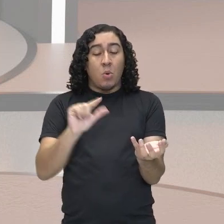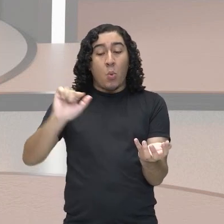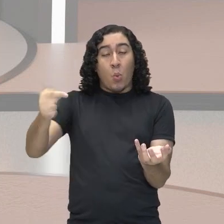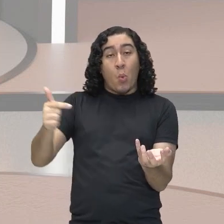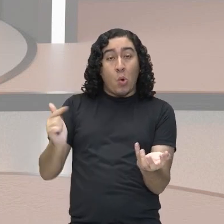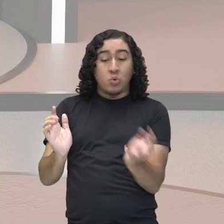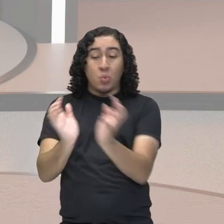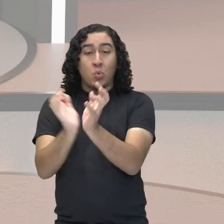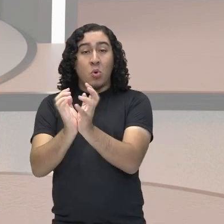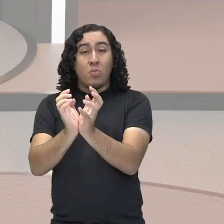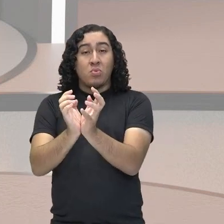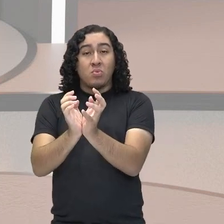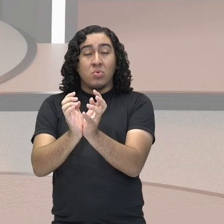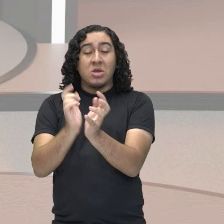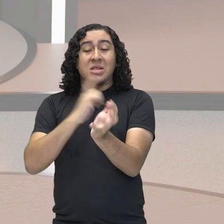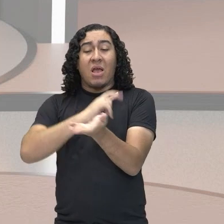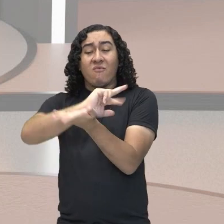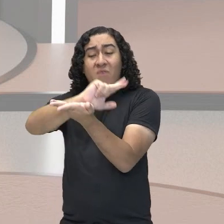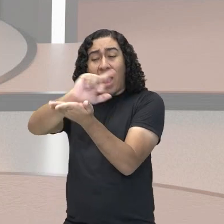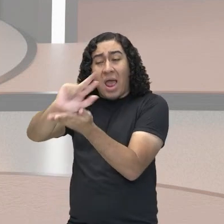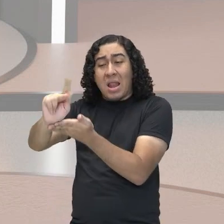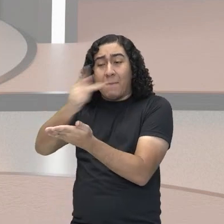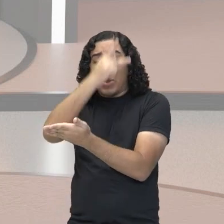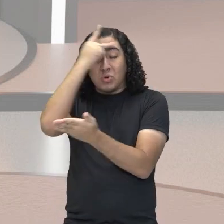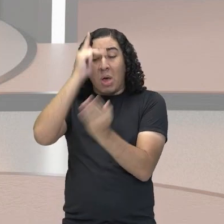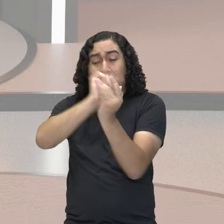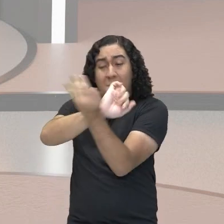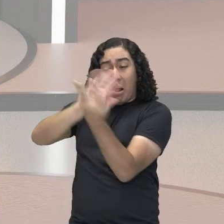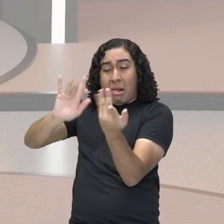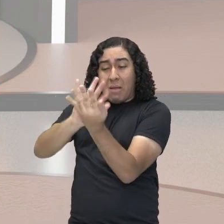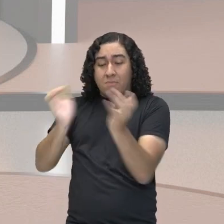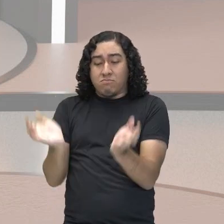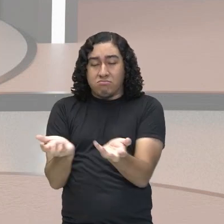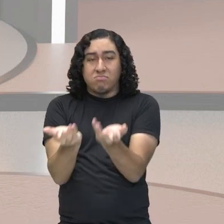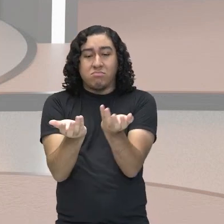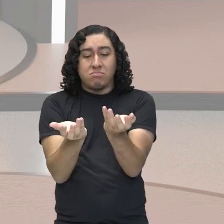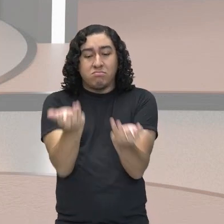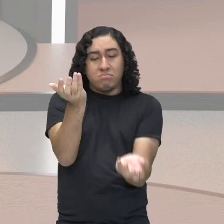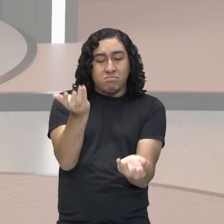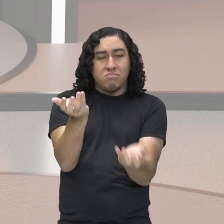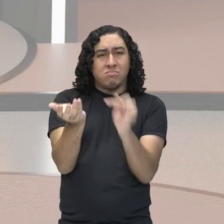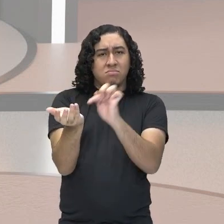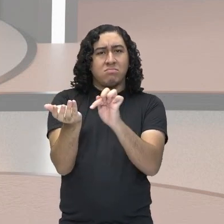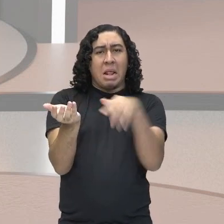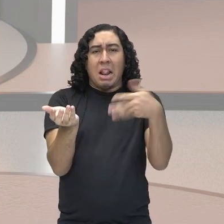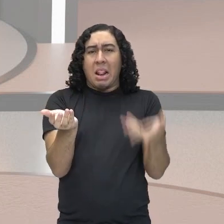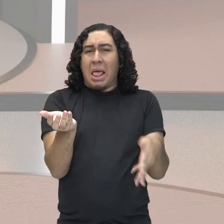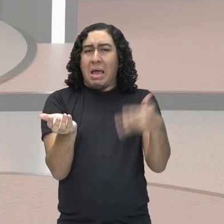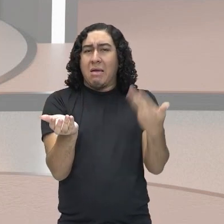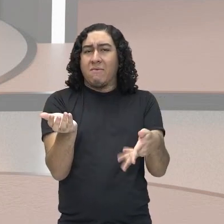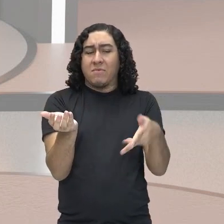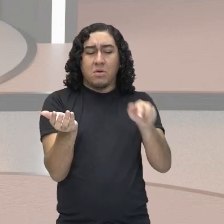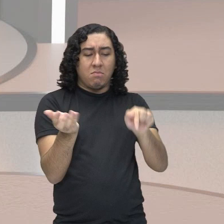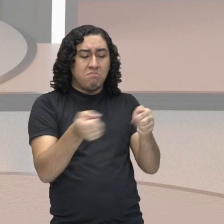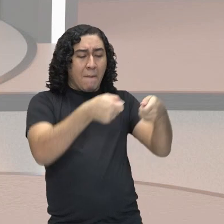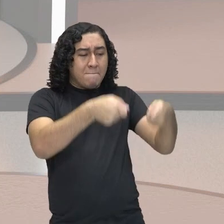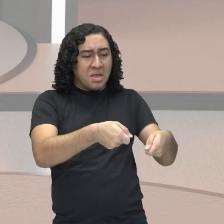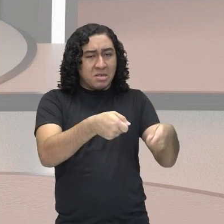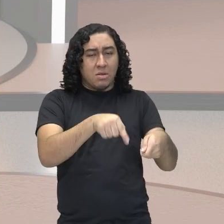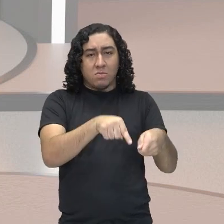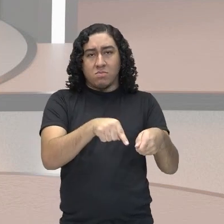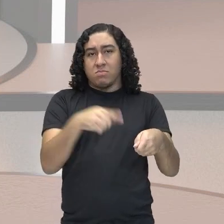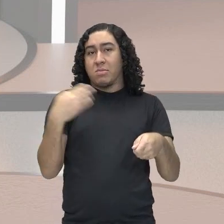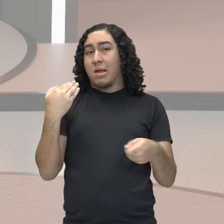não está pesando quase nada. Será que essa balança está correta? Talvez eu diria que não. Não está